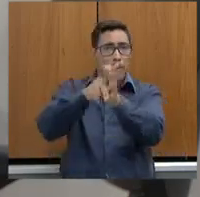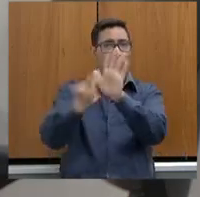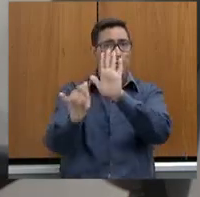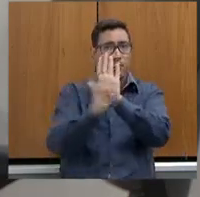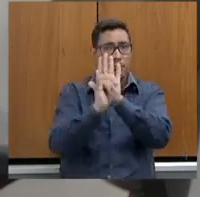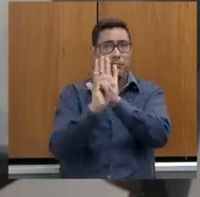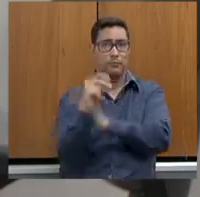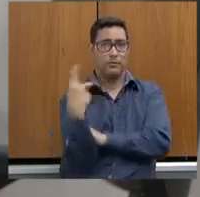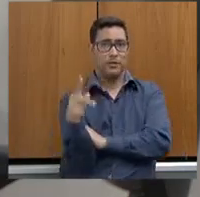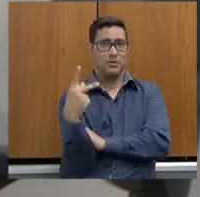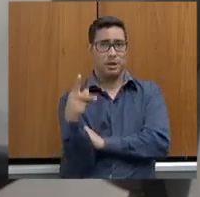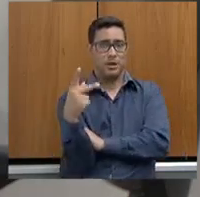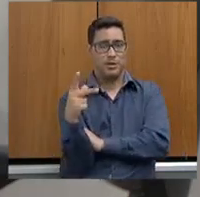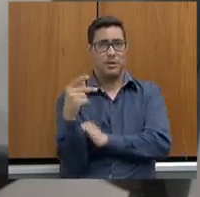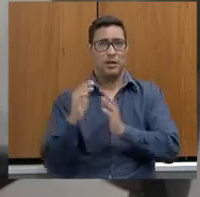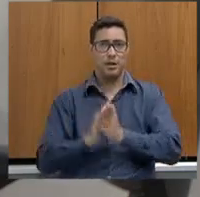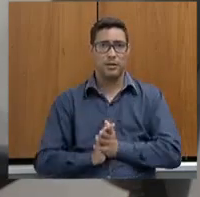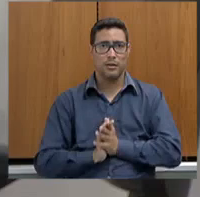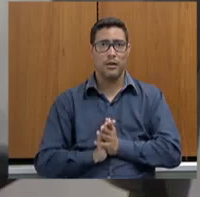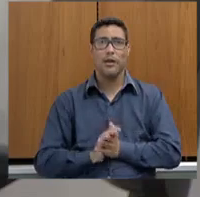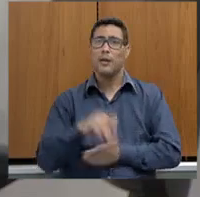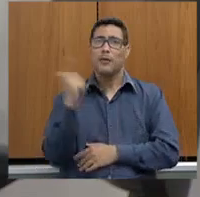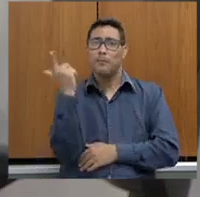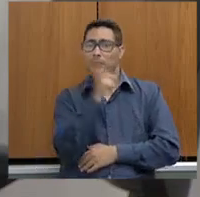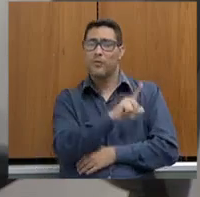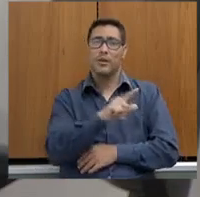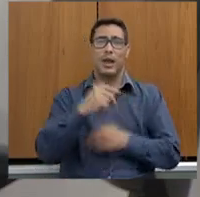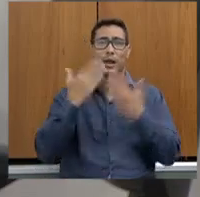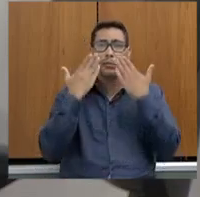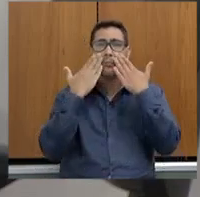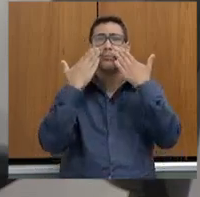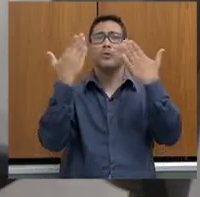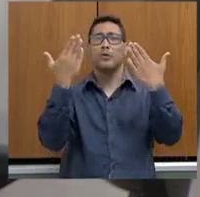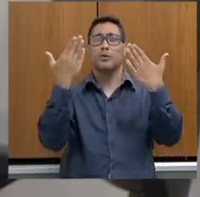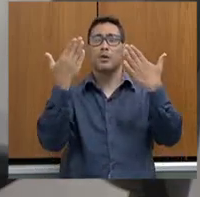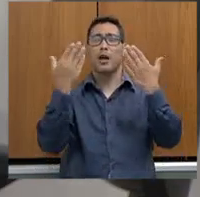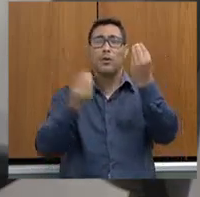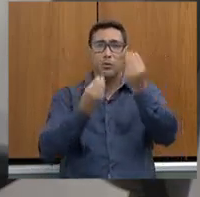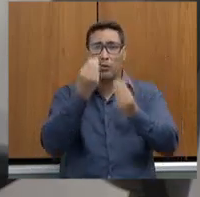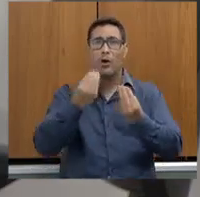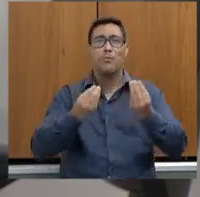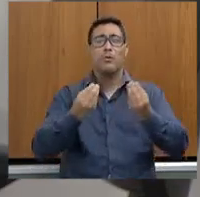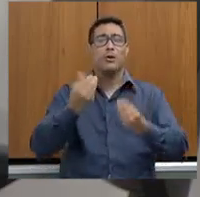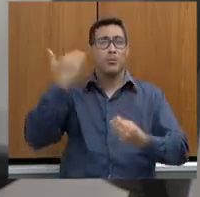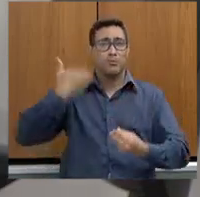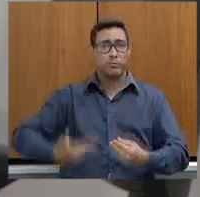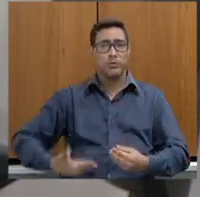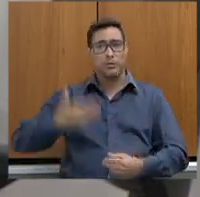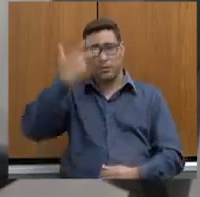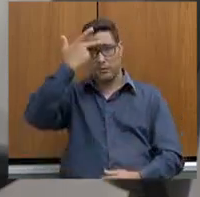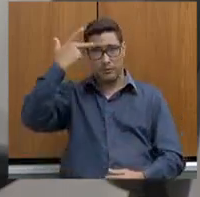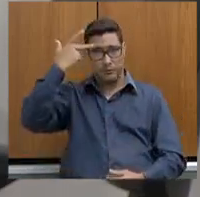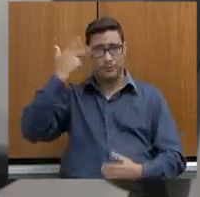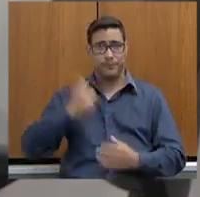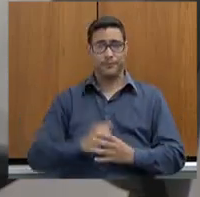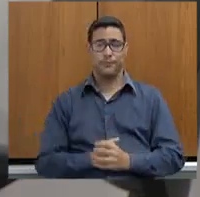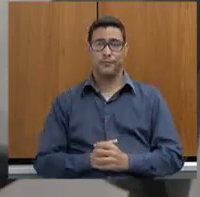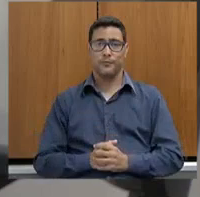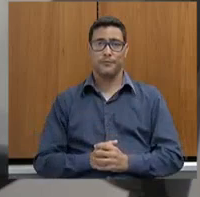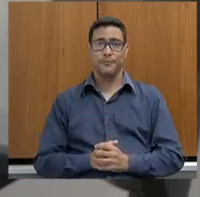Cada vez mais ela precisa dispor e trabalhar essa identidade. O secretário, com as suas ações, vem reforçando.